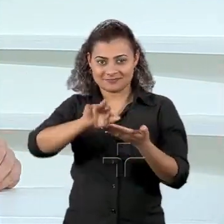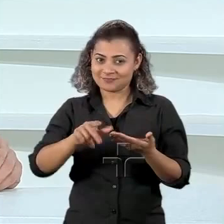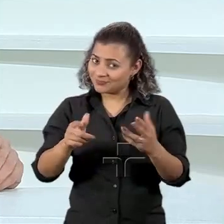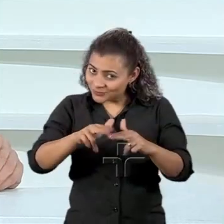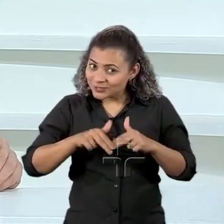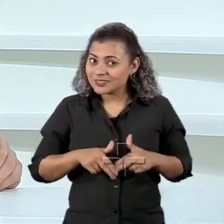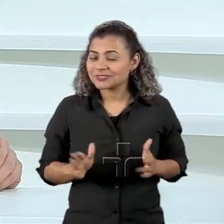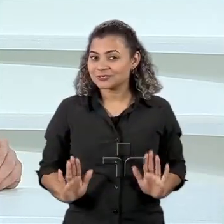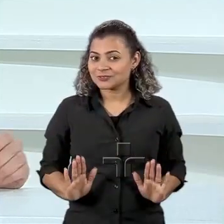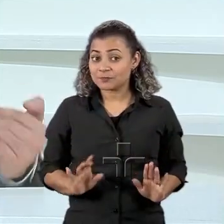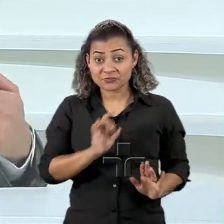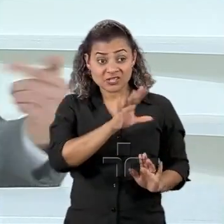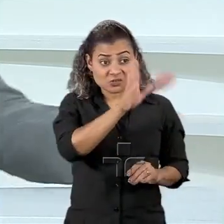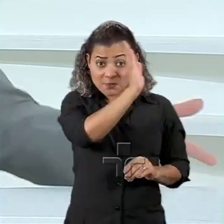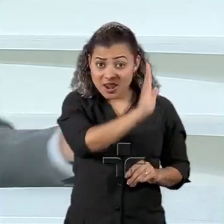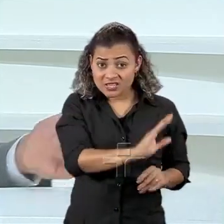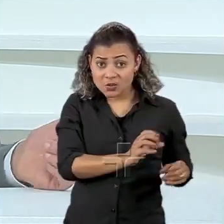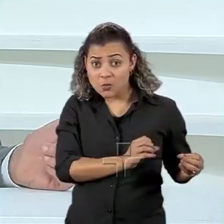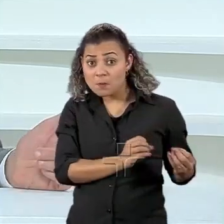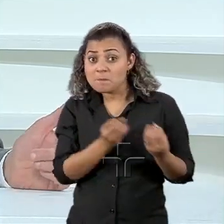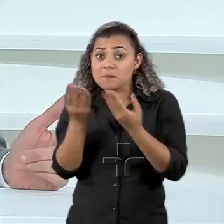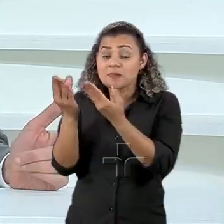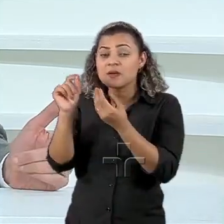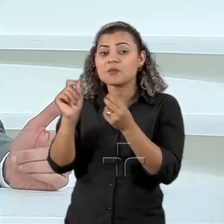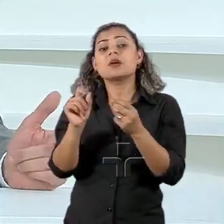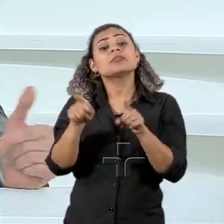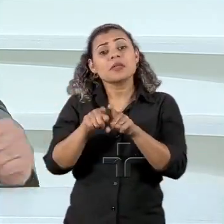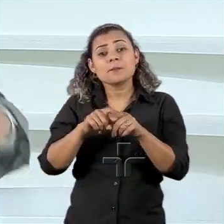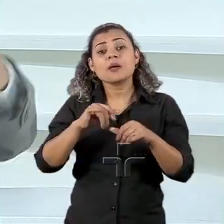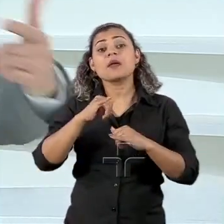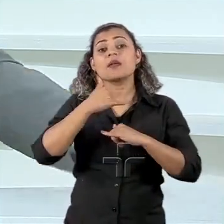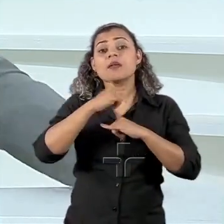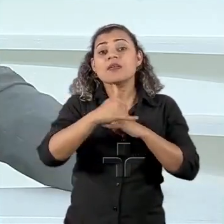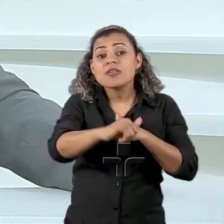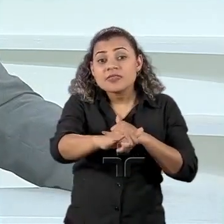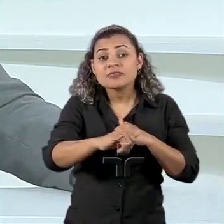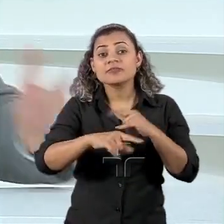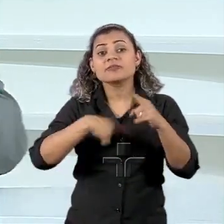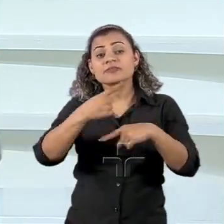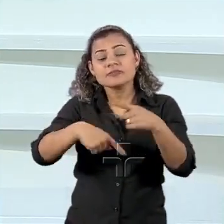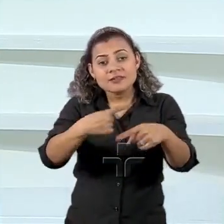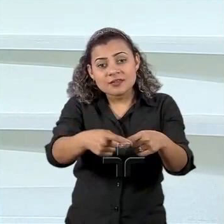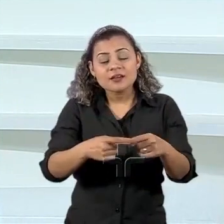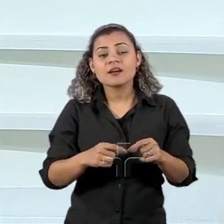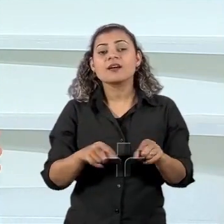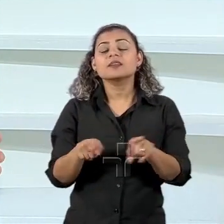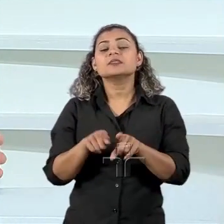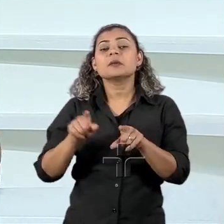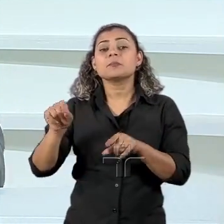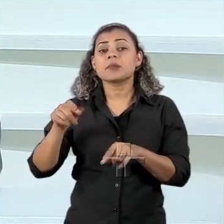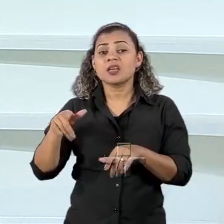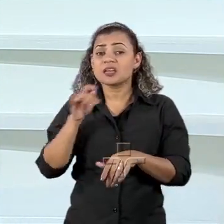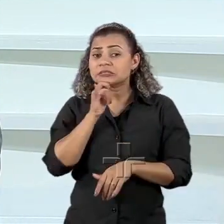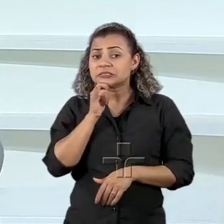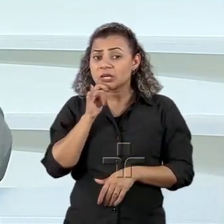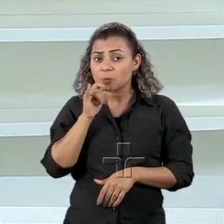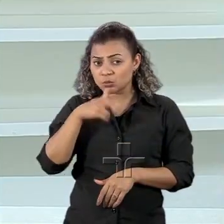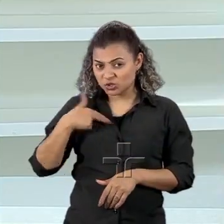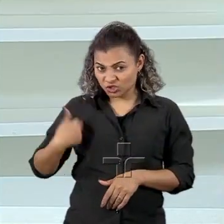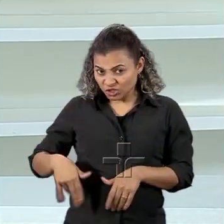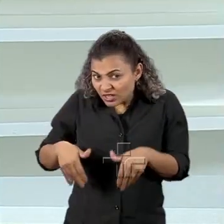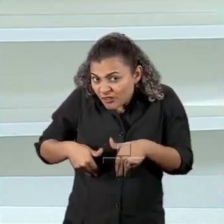manda não só o produto, mas manda a segurança hídrica, manda a segurança social, porque o chinês com fome pode ser